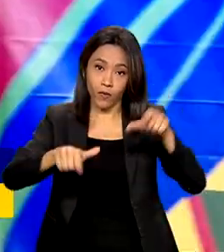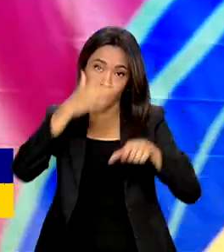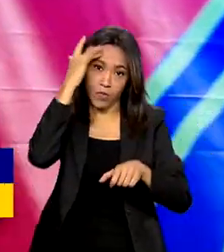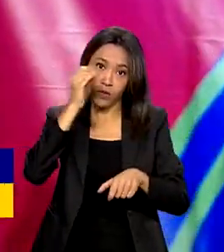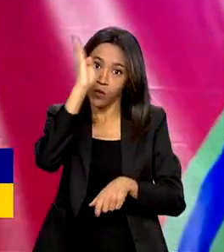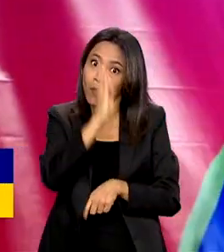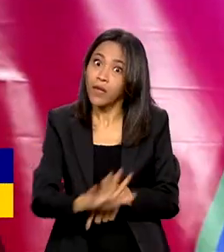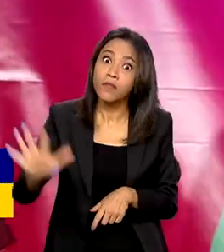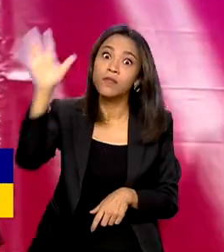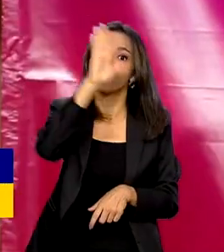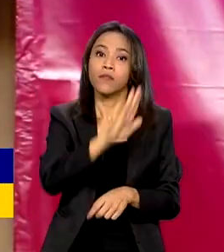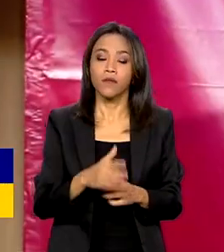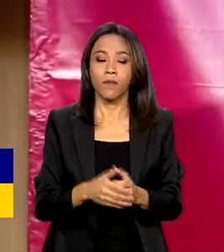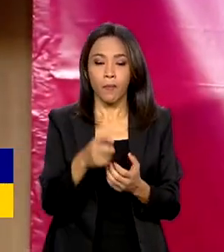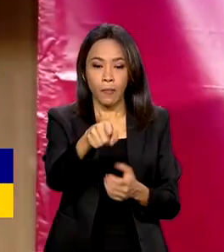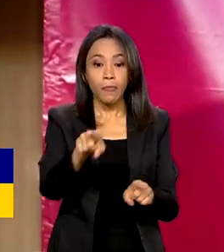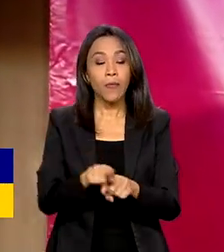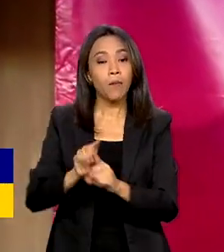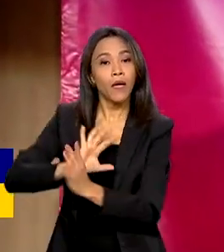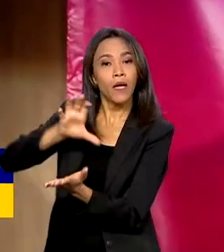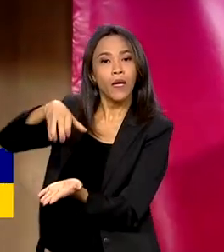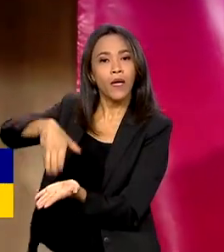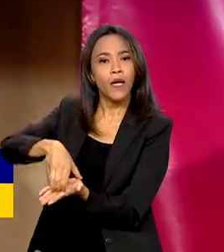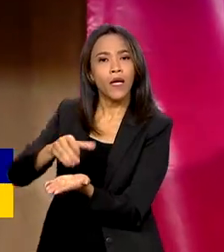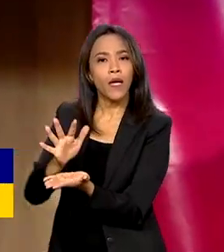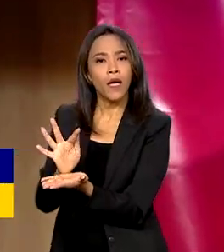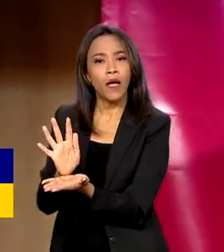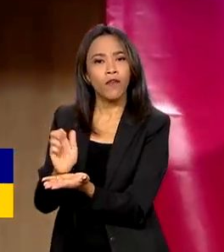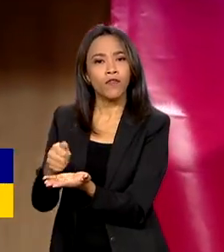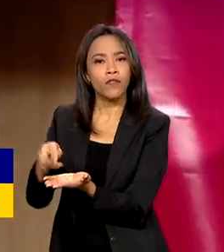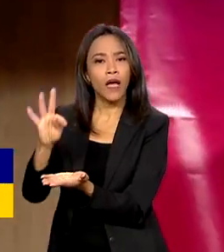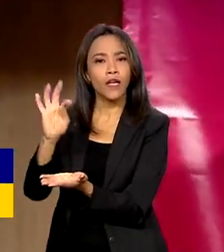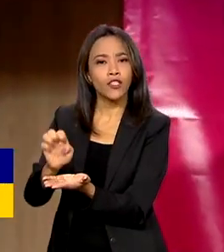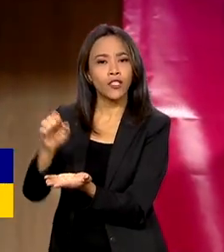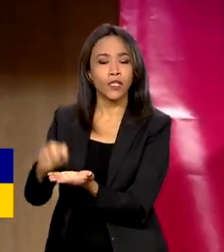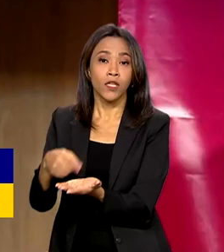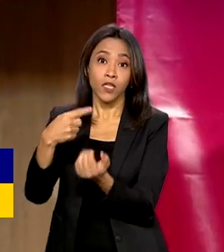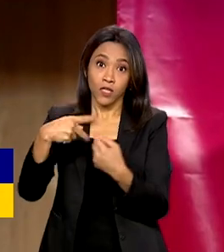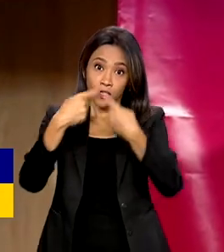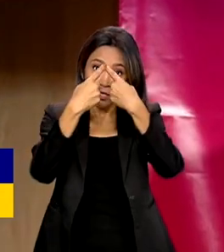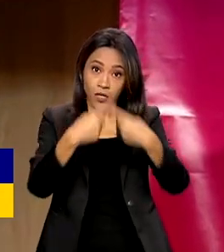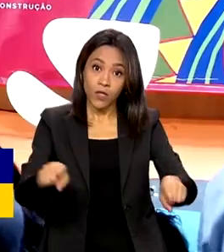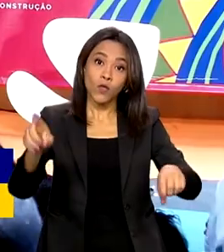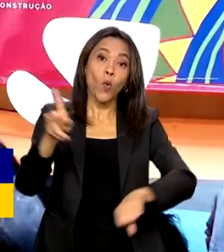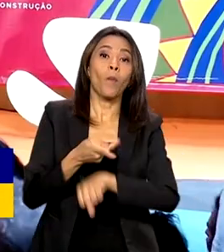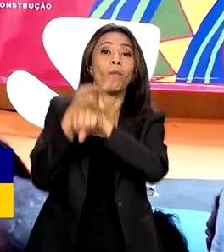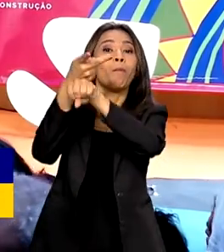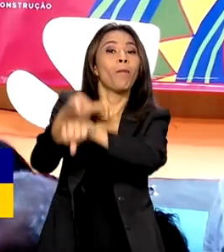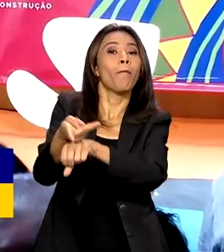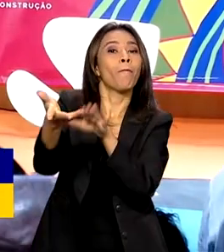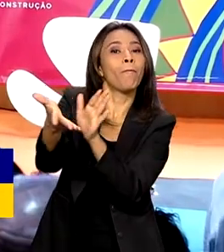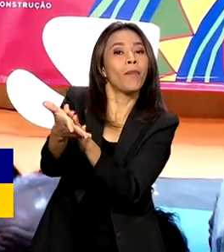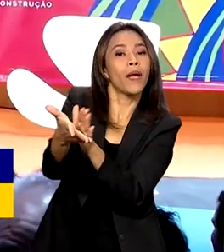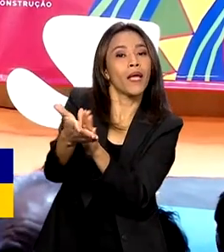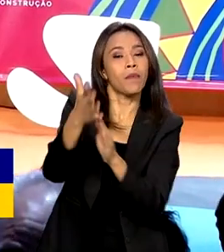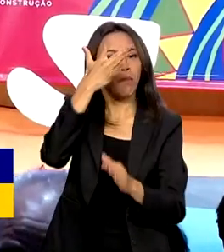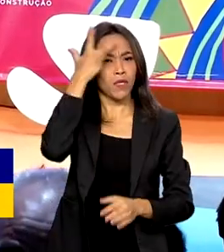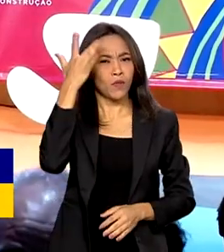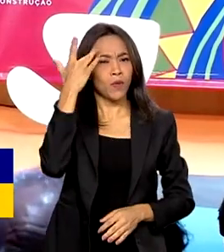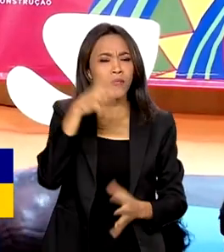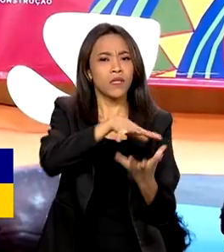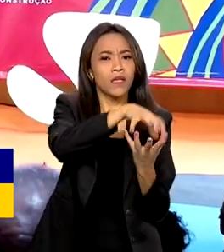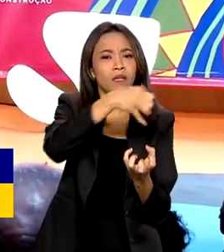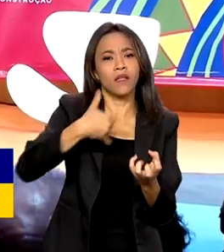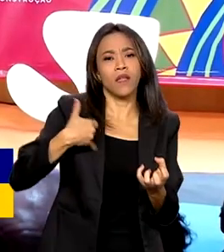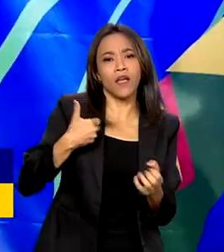inteiro. A fundação também lançou o Prêmio Funarte de Mestres e Mestras das Artes para pessoas com idade superior a